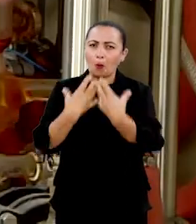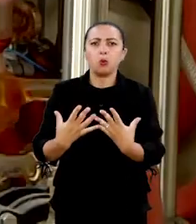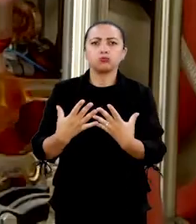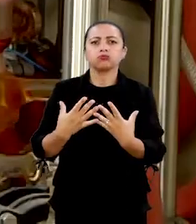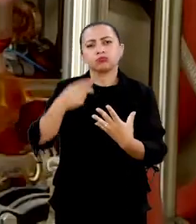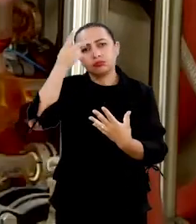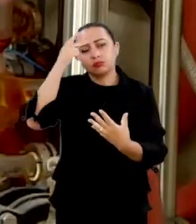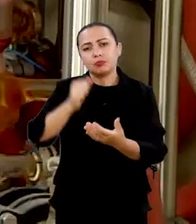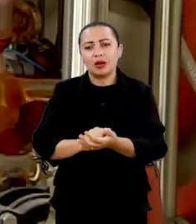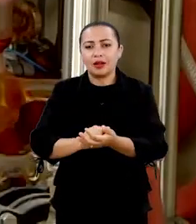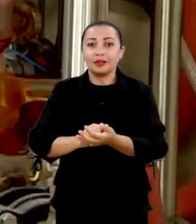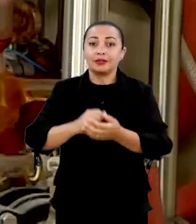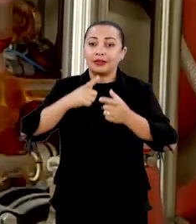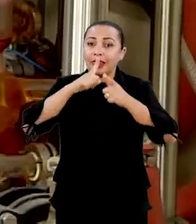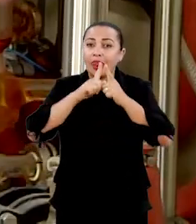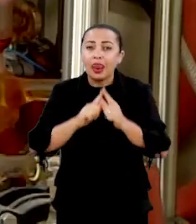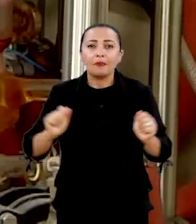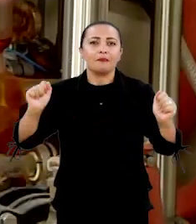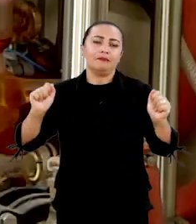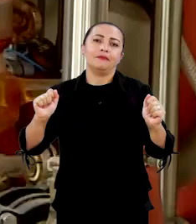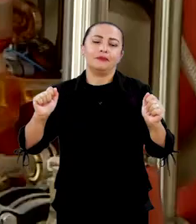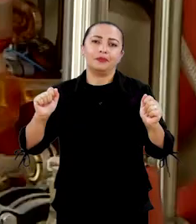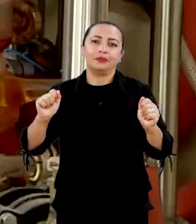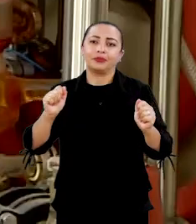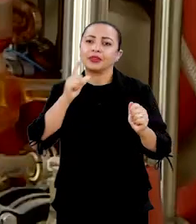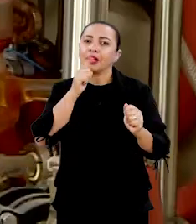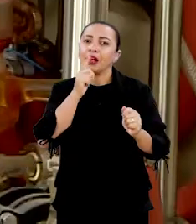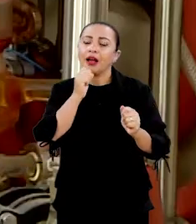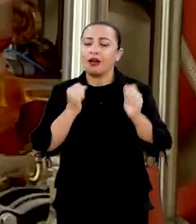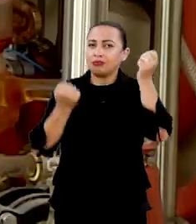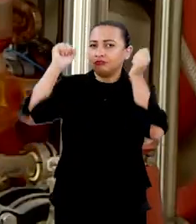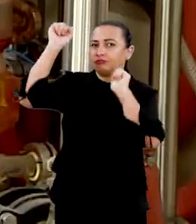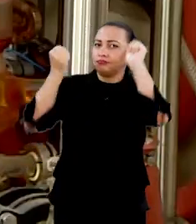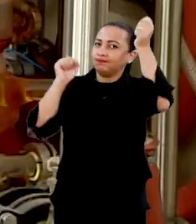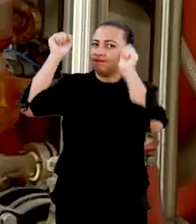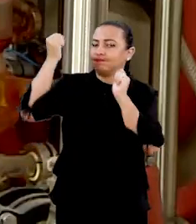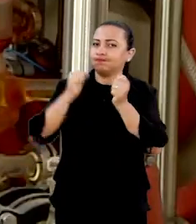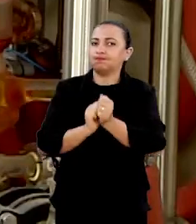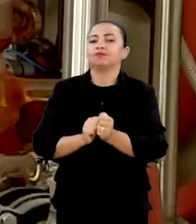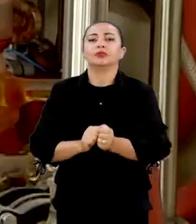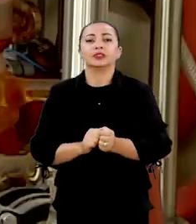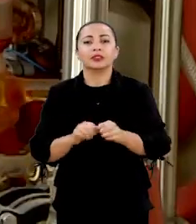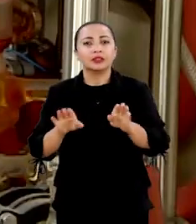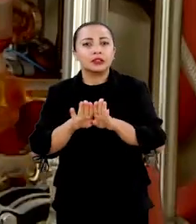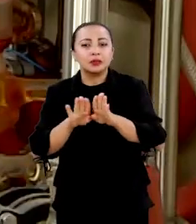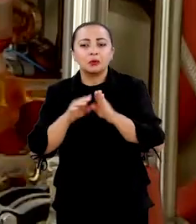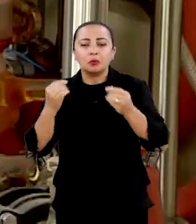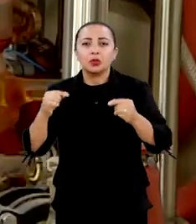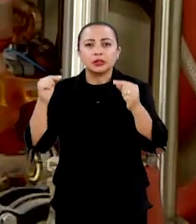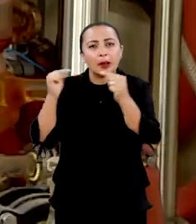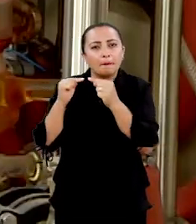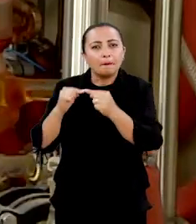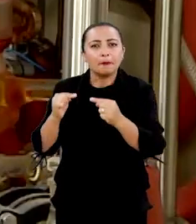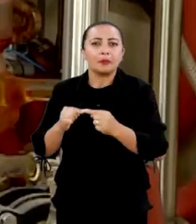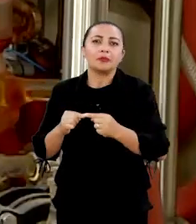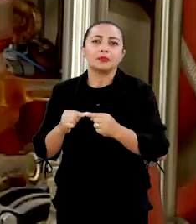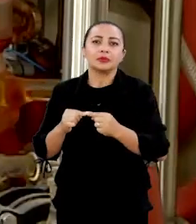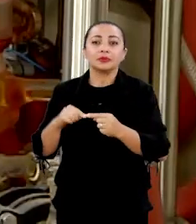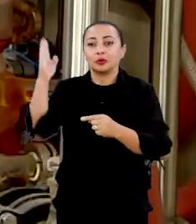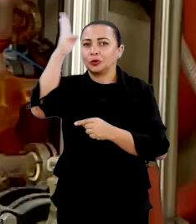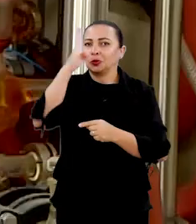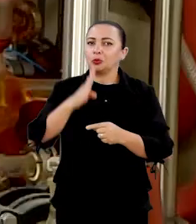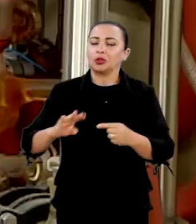para descontaminar um efluente têxto, do seu corante, que pode ser aplicado no